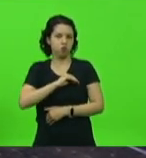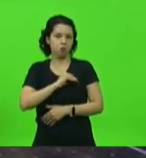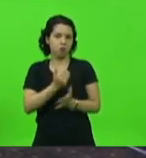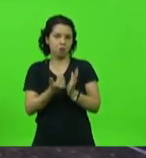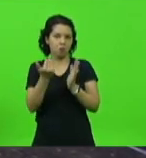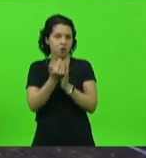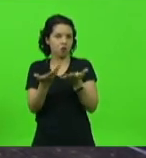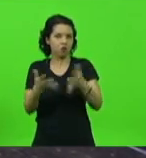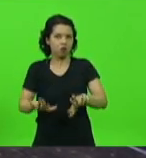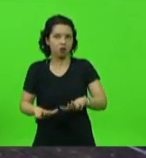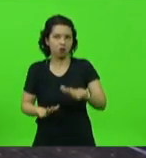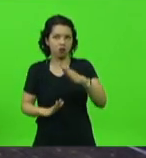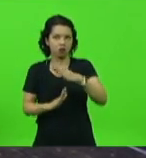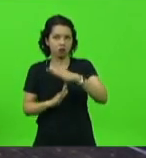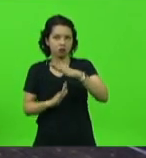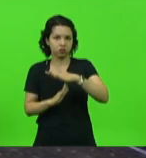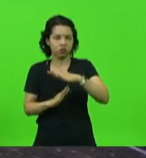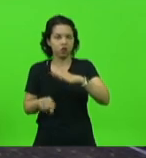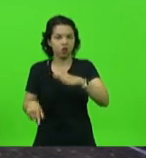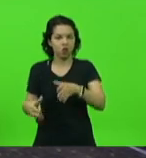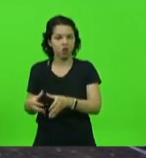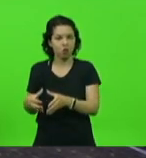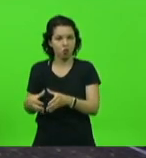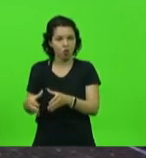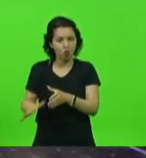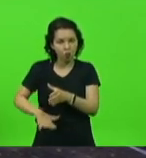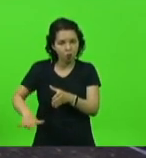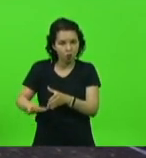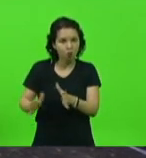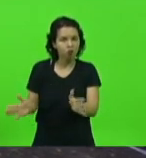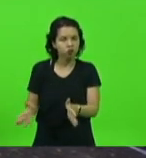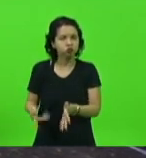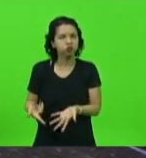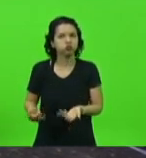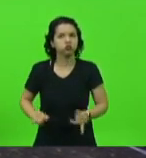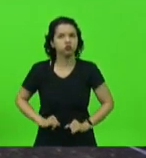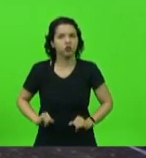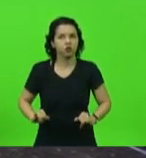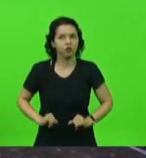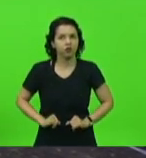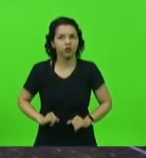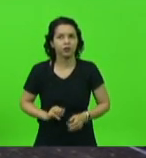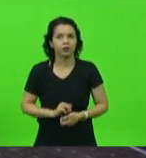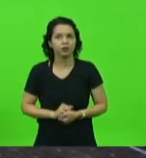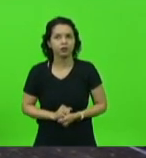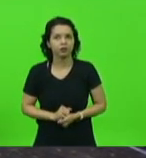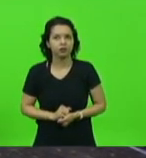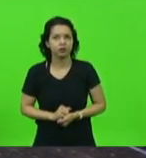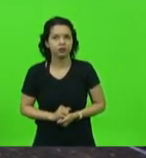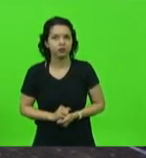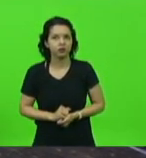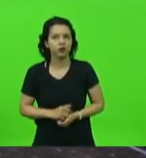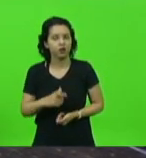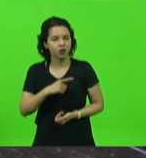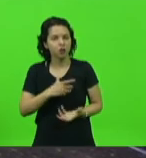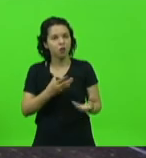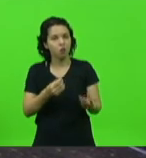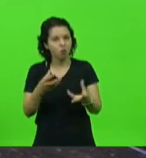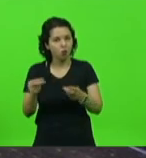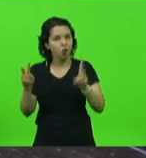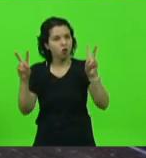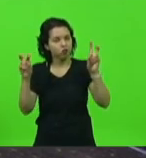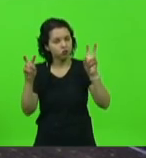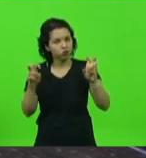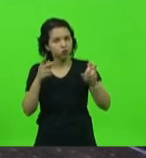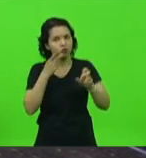base, como sempre. Mas, beleza, não é isso que eu quero falar. Vou deixar isso mais para frente, tem bastante assunto para falar